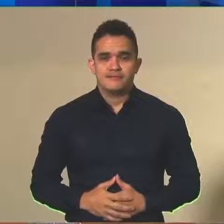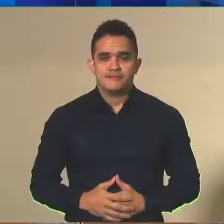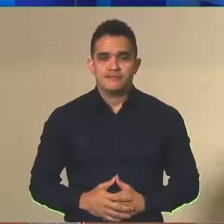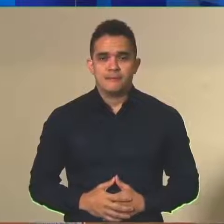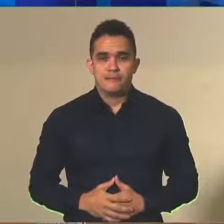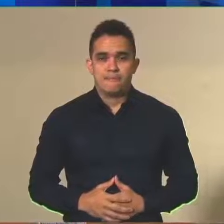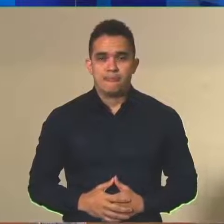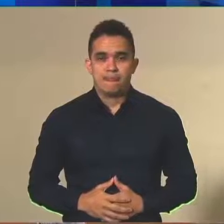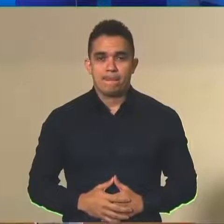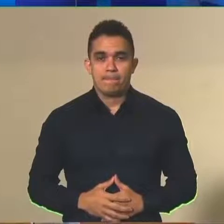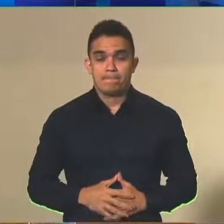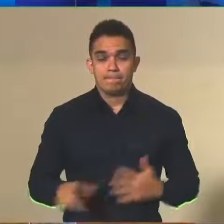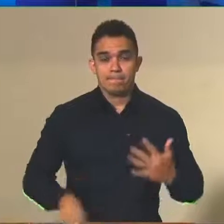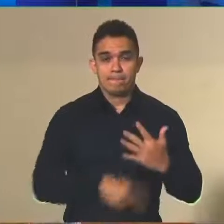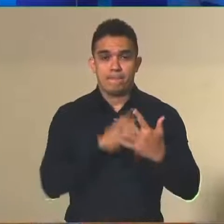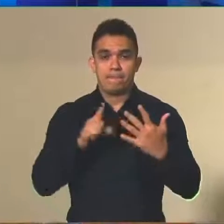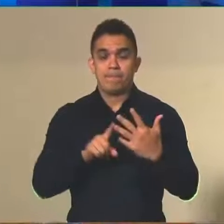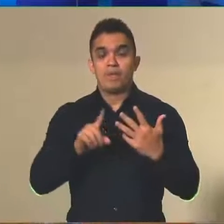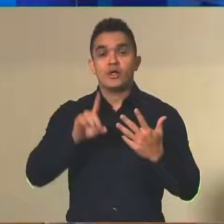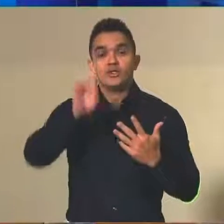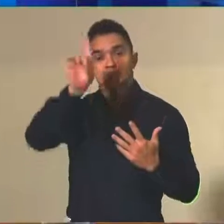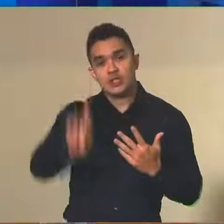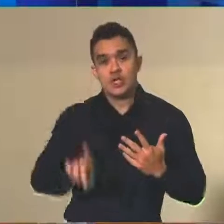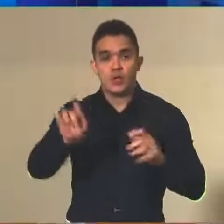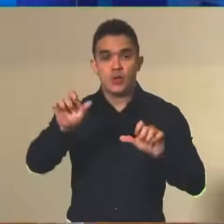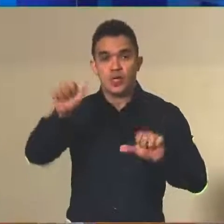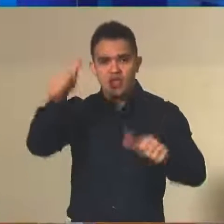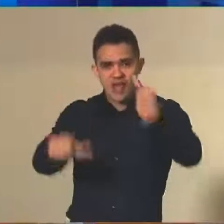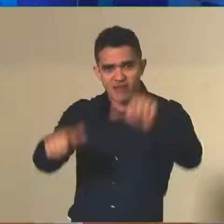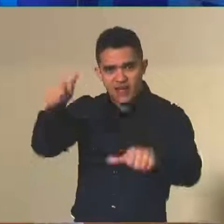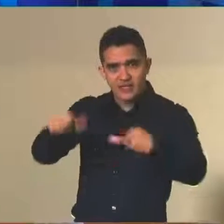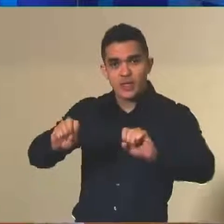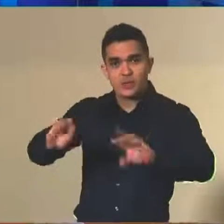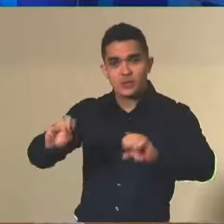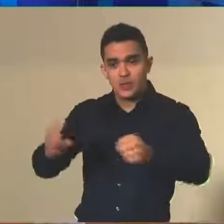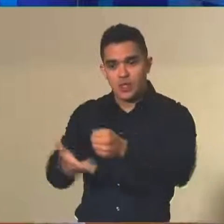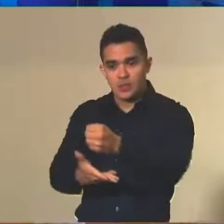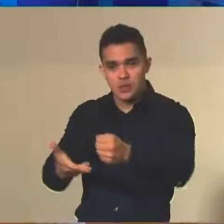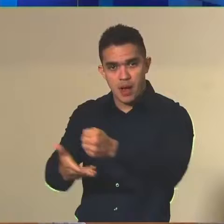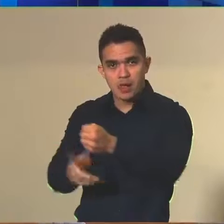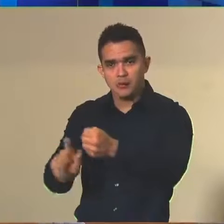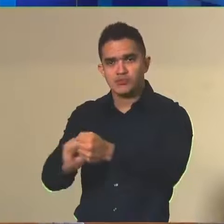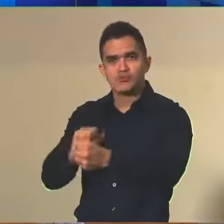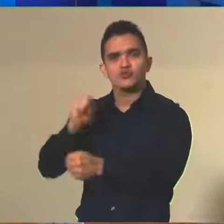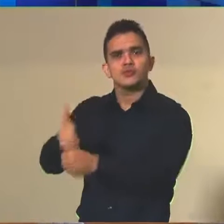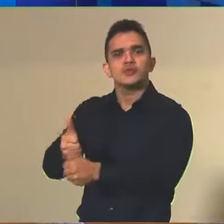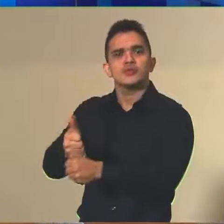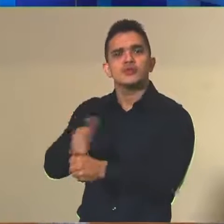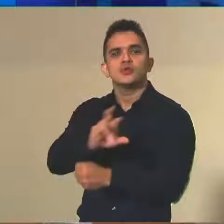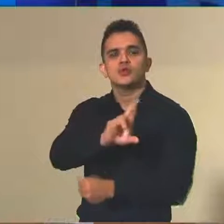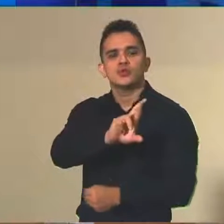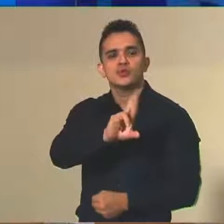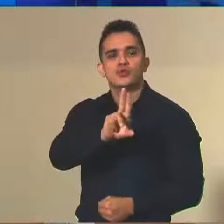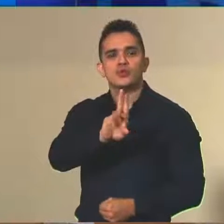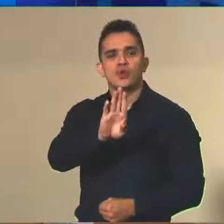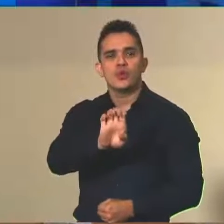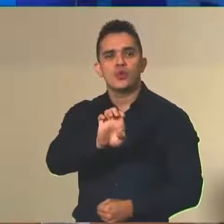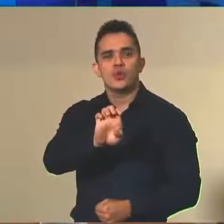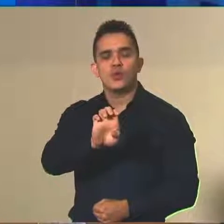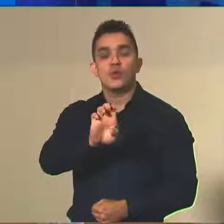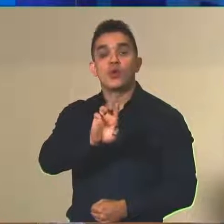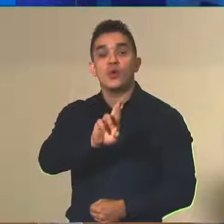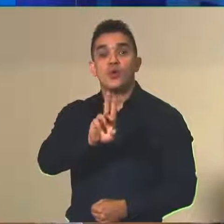O diretor de Avaliação da Educação Básica Substituto, Rubens Campos de Lacerda